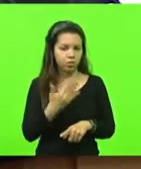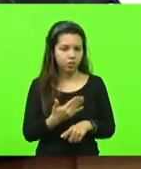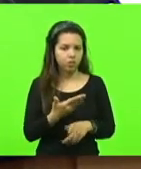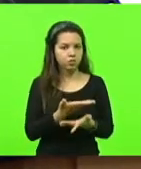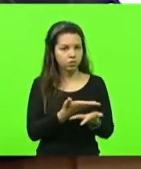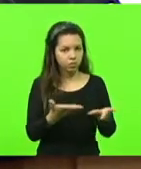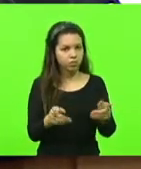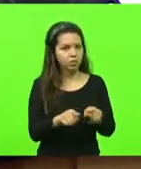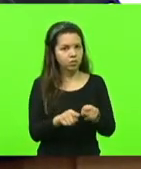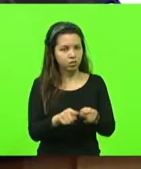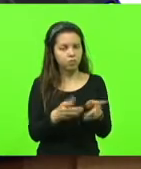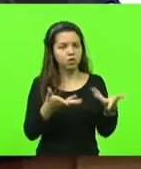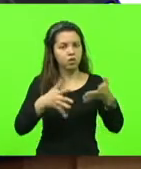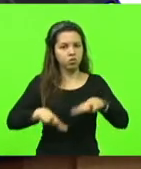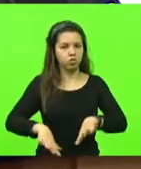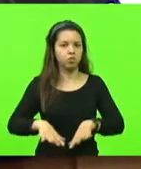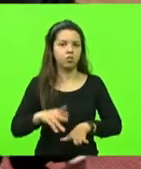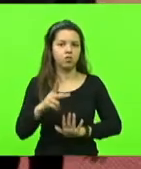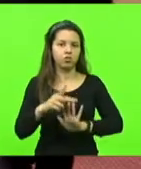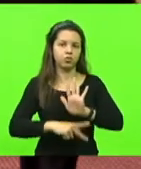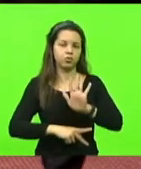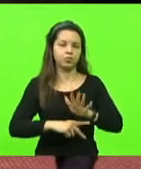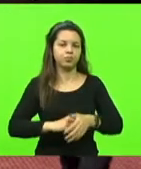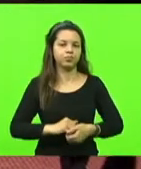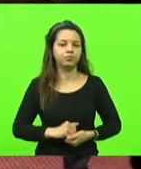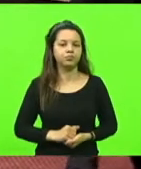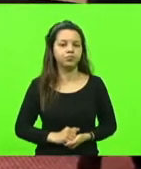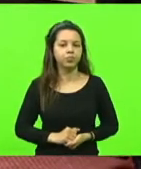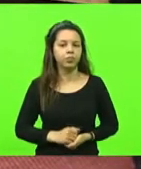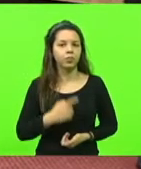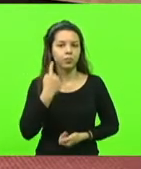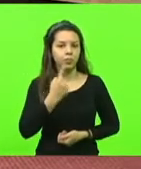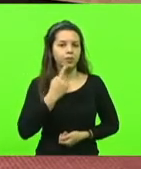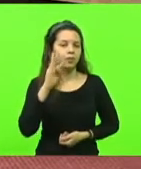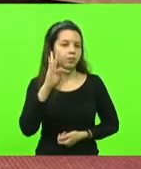colegas para rejeitar o projeto. Qual a palavra, deputado Frigo?